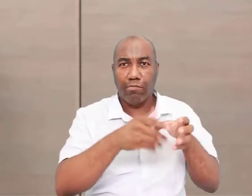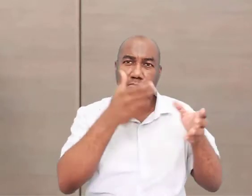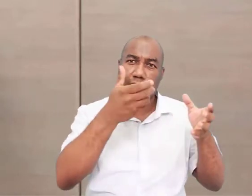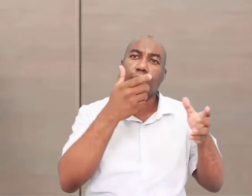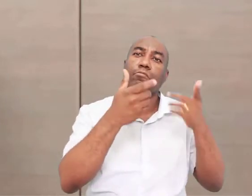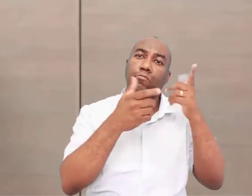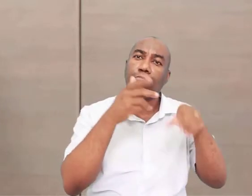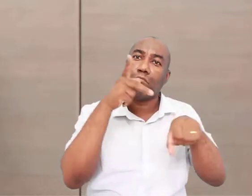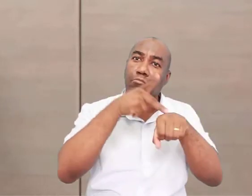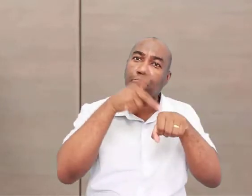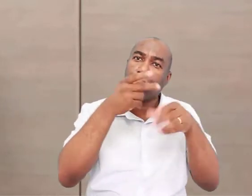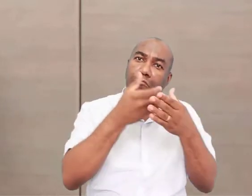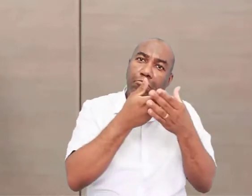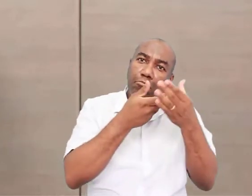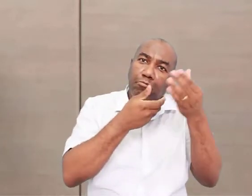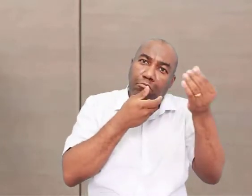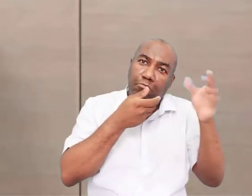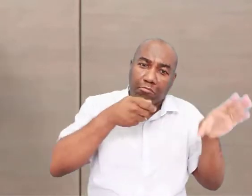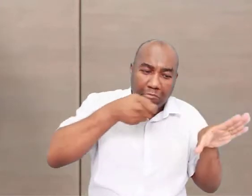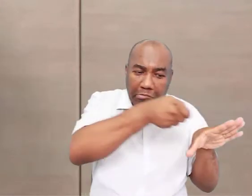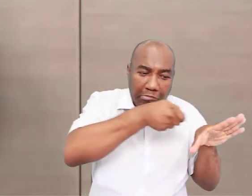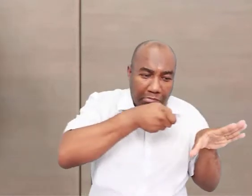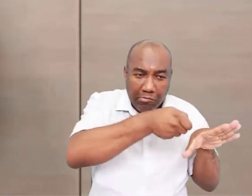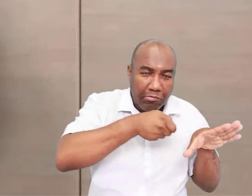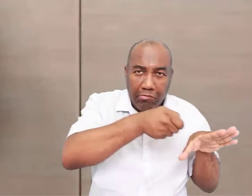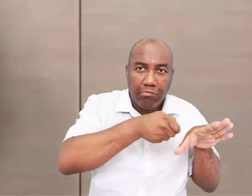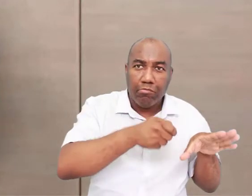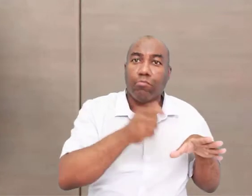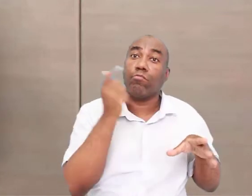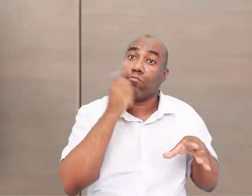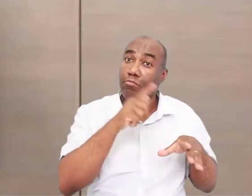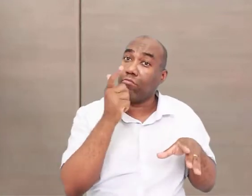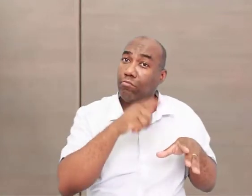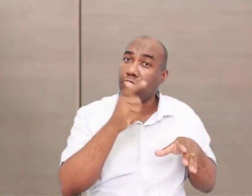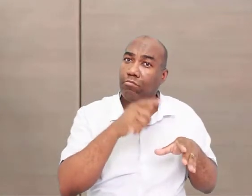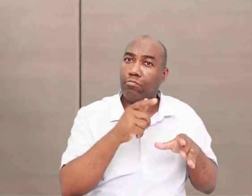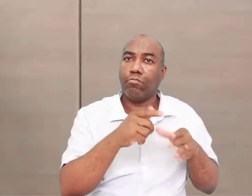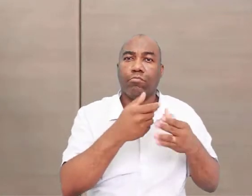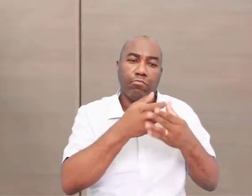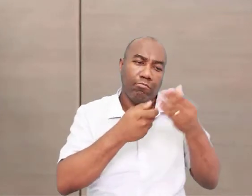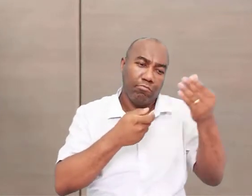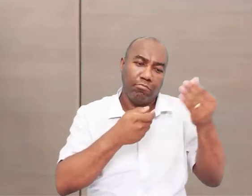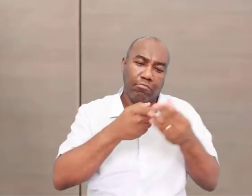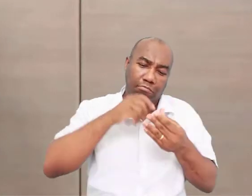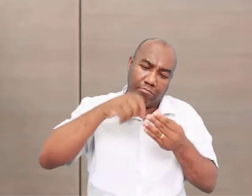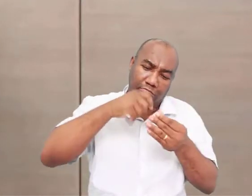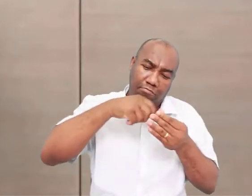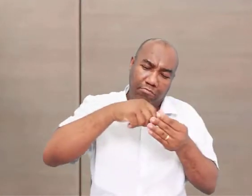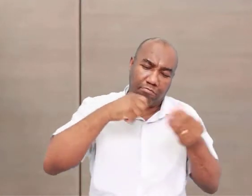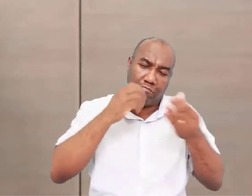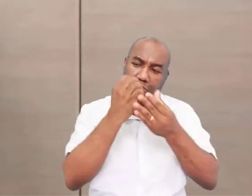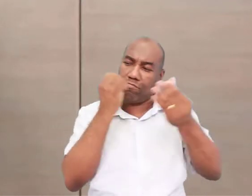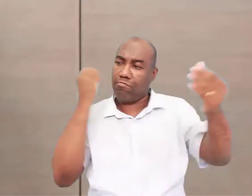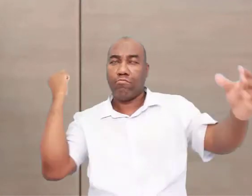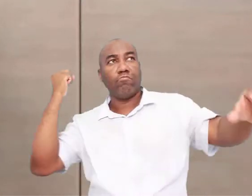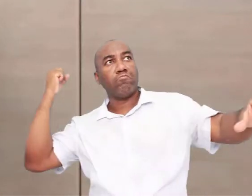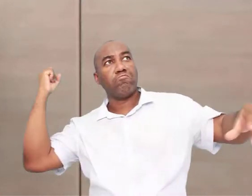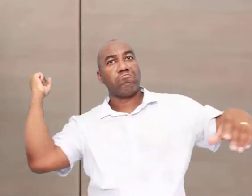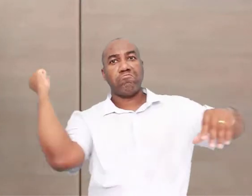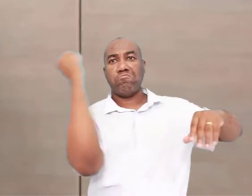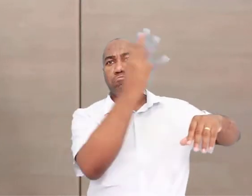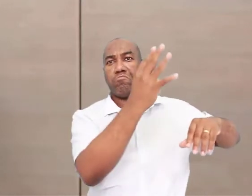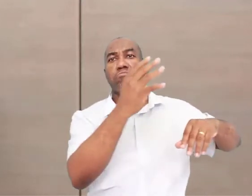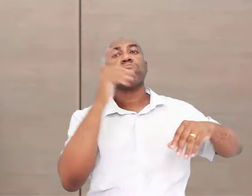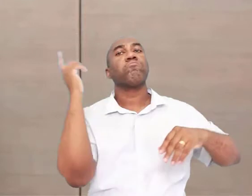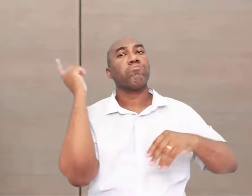pau e já faz uma ponta para fazer ela de lança. Então, ele já tem toda uma transformação. Mas aqui ele vai usar todos os objetos aqui que são de pau